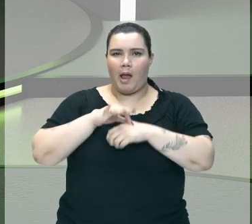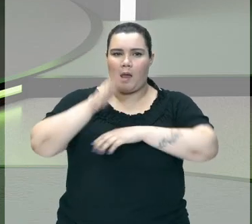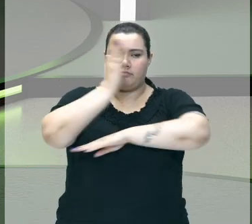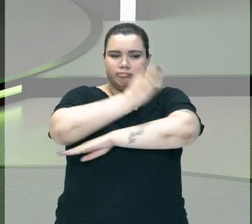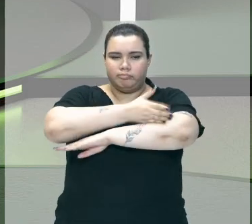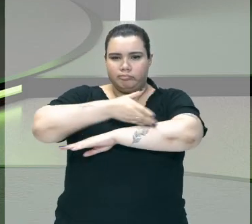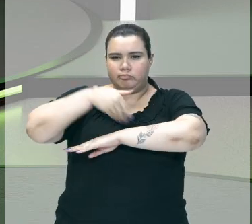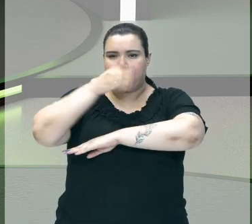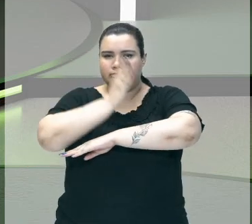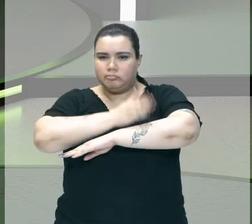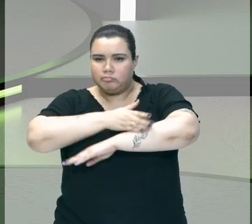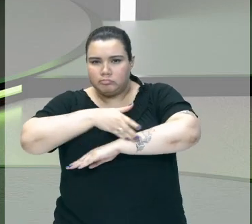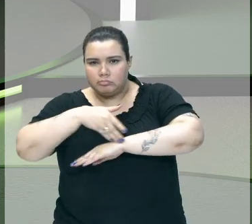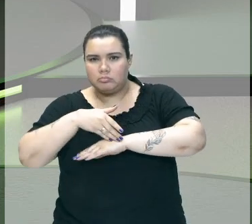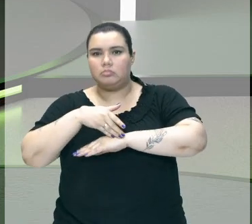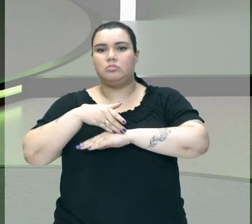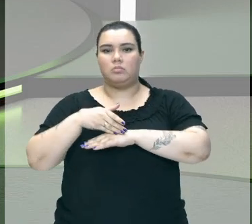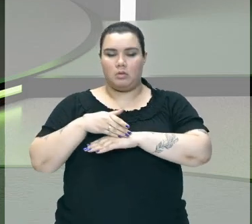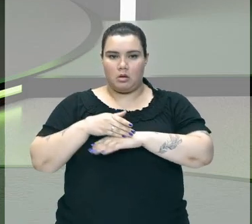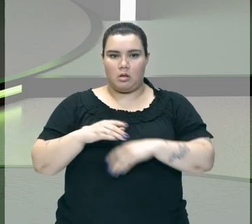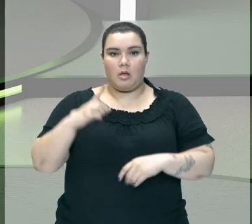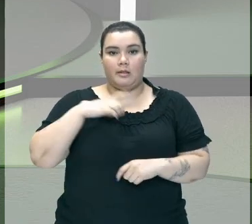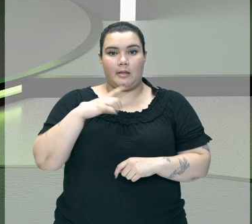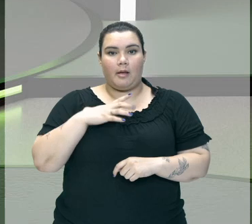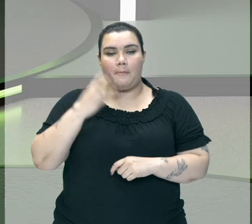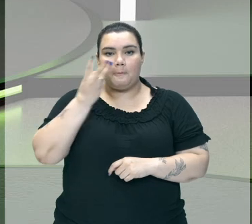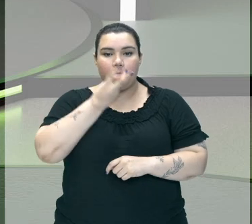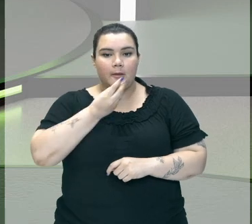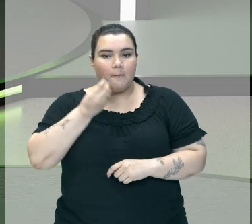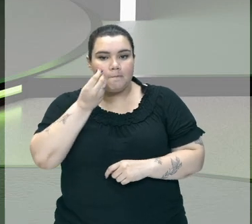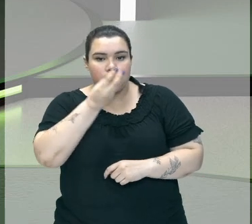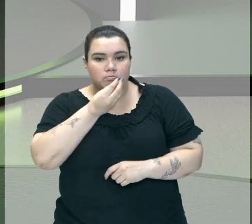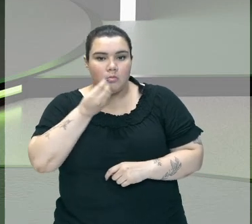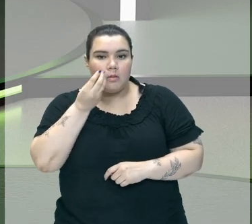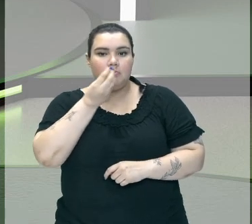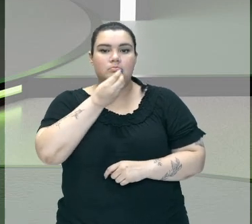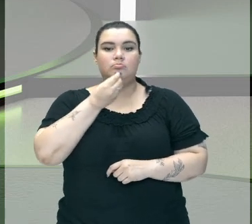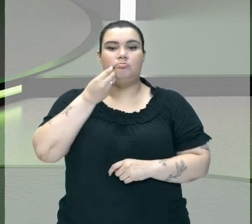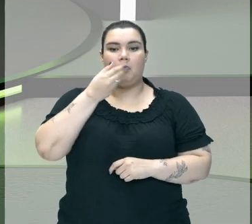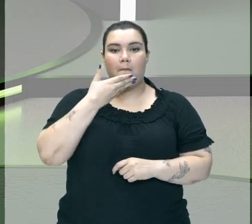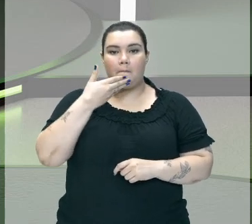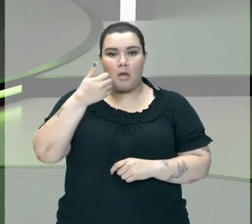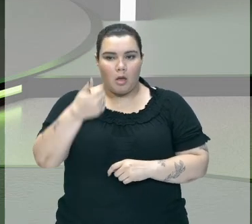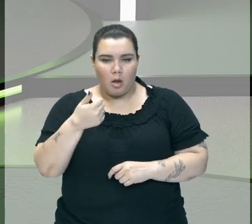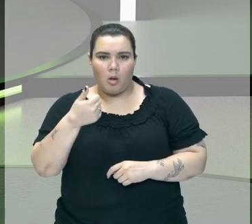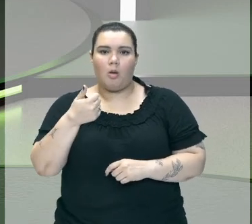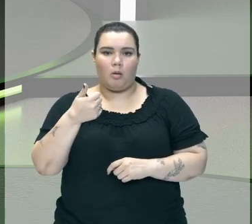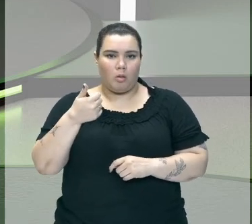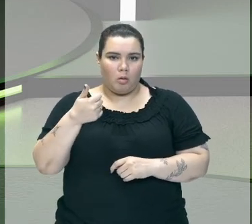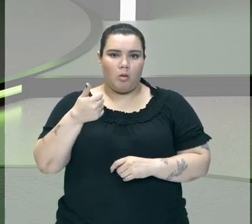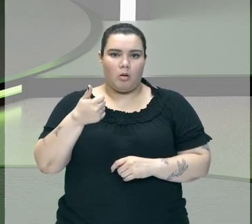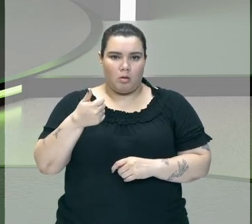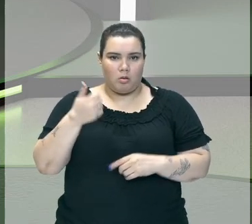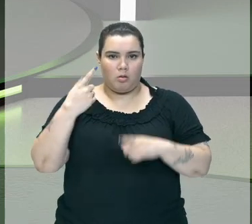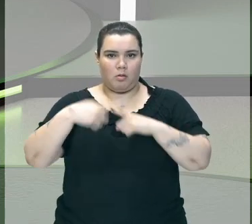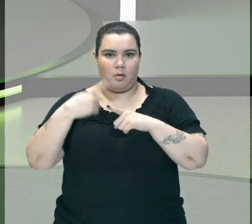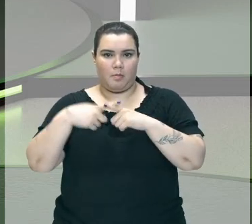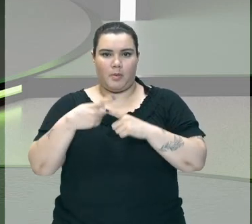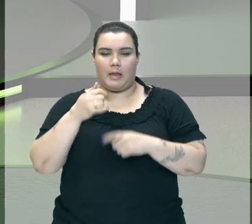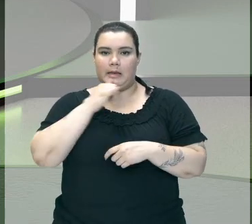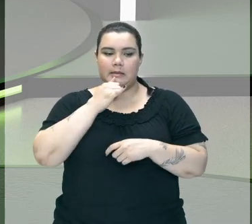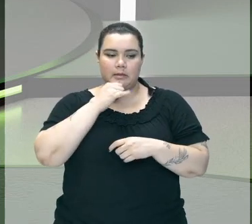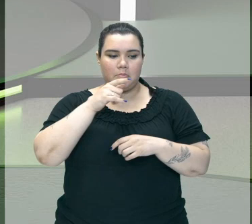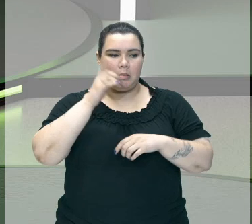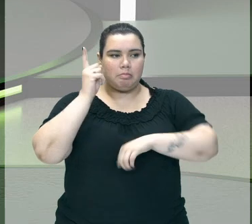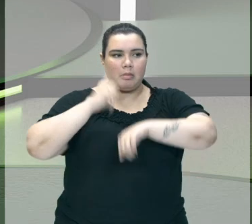E essa carne Para um paladar melhor Para realmente tratar ali Porque nós não podemos comer essa carne